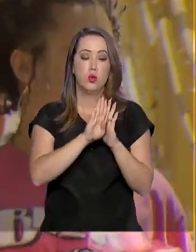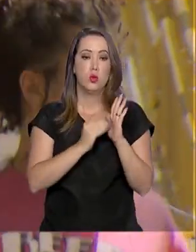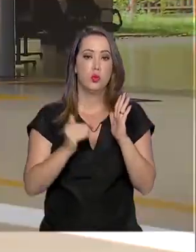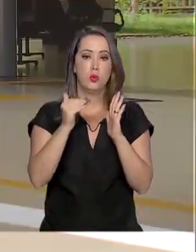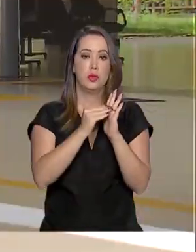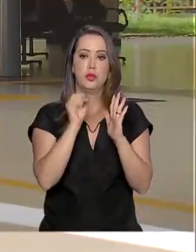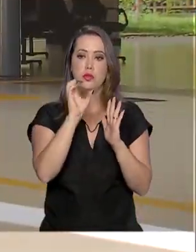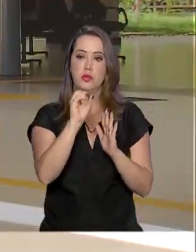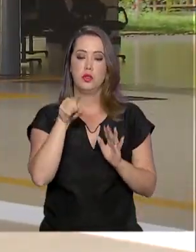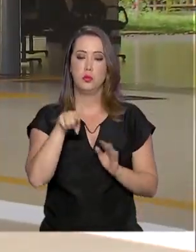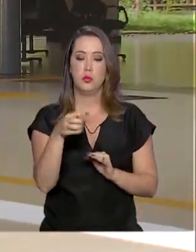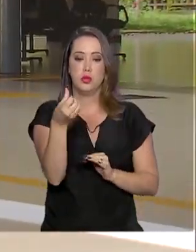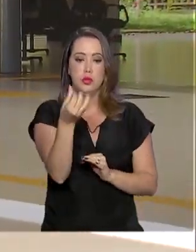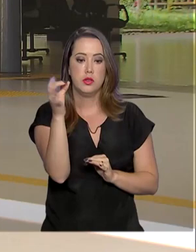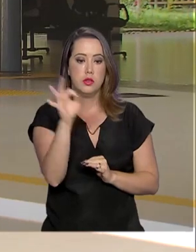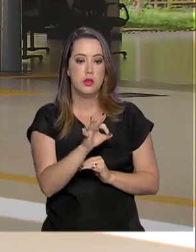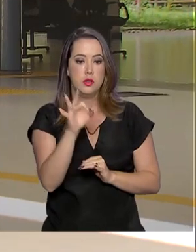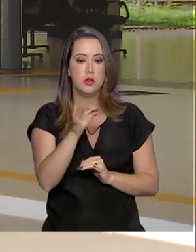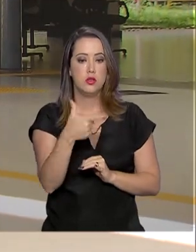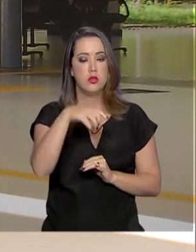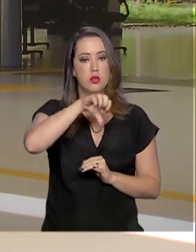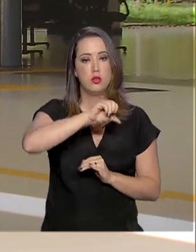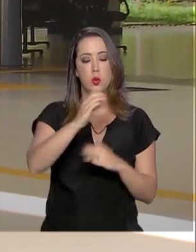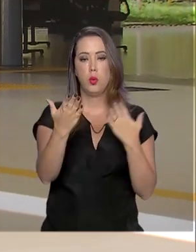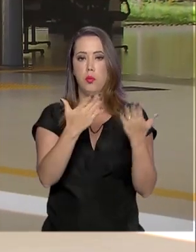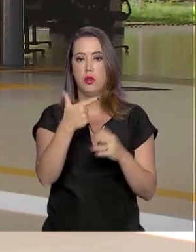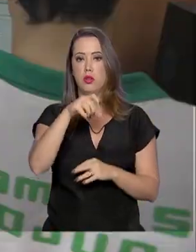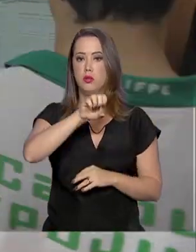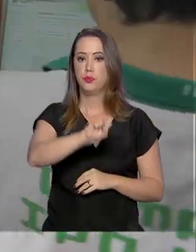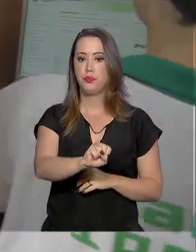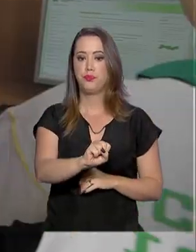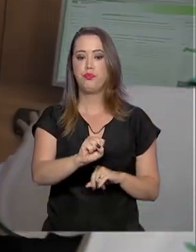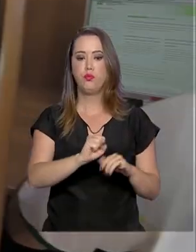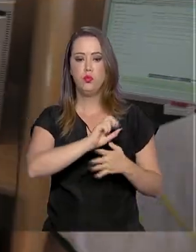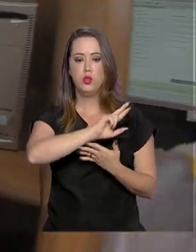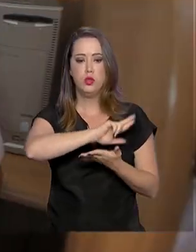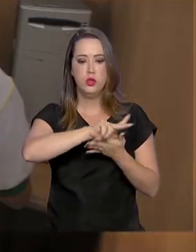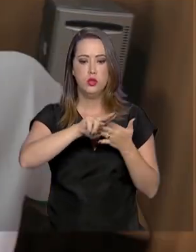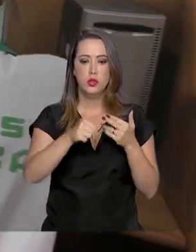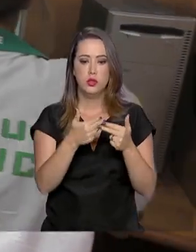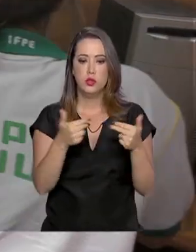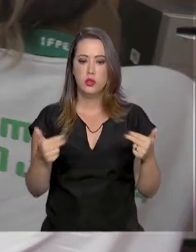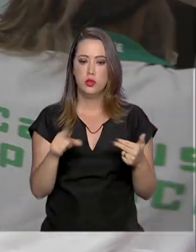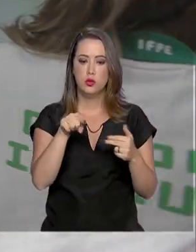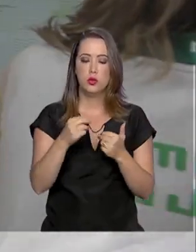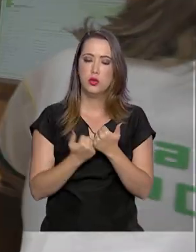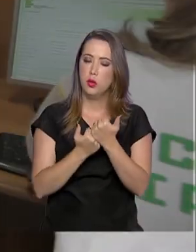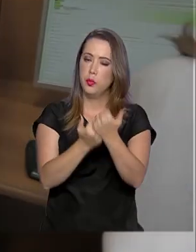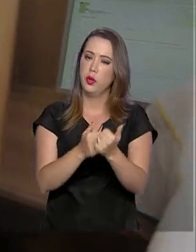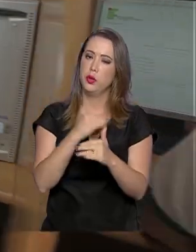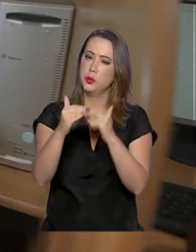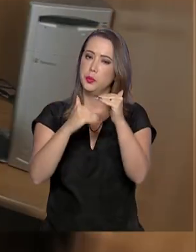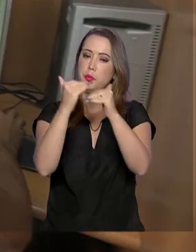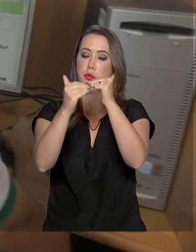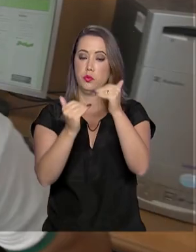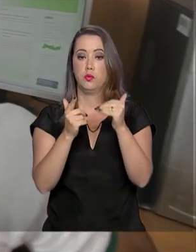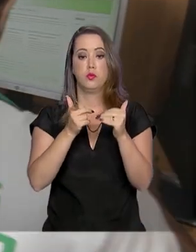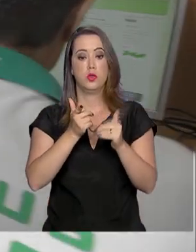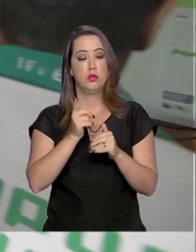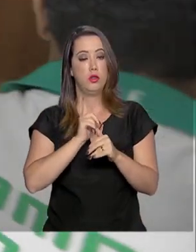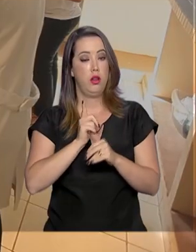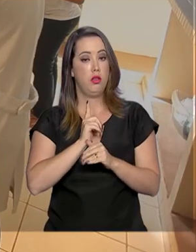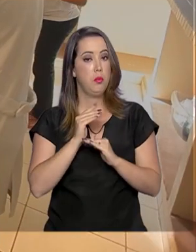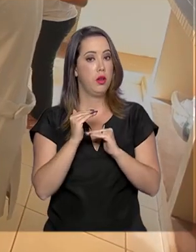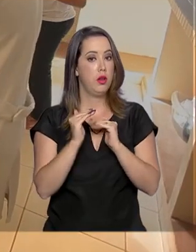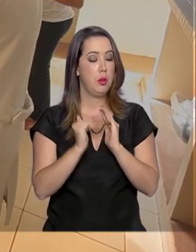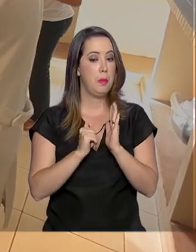% em 2019 comparado a 2018. Entre os fatores que contribuíram para este crescimento está o